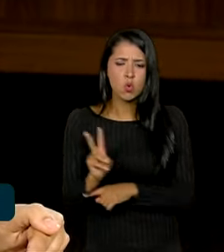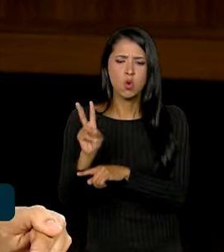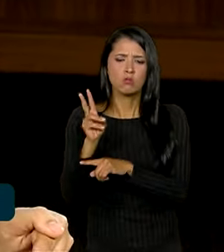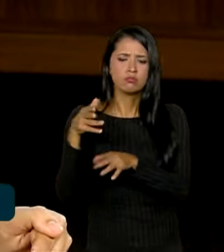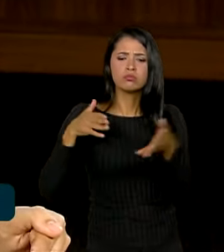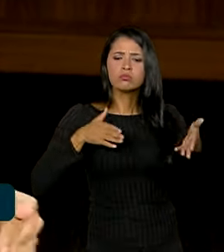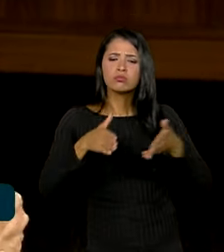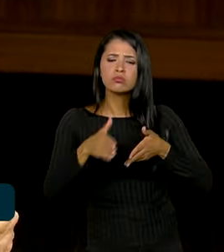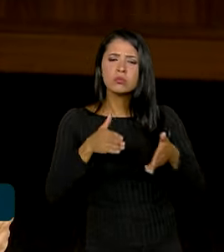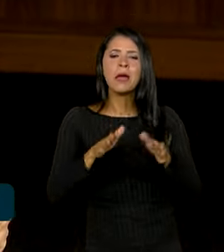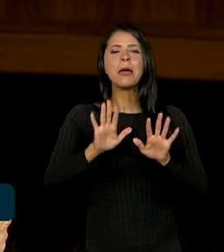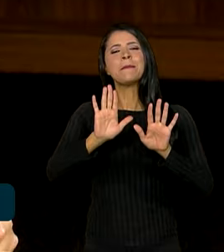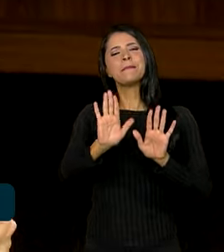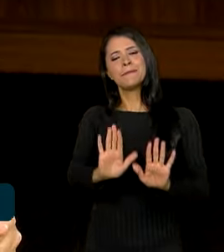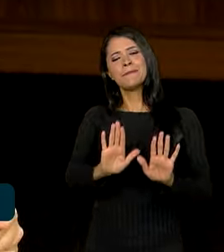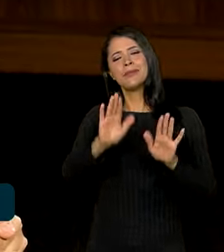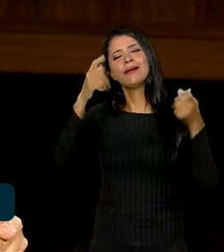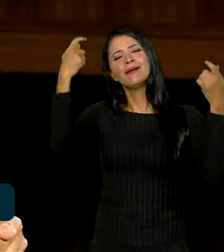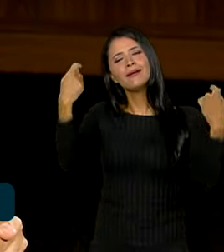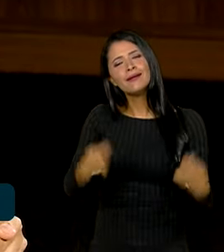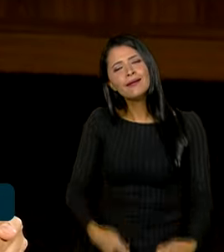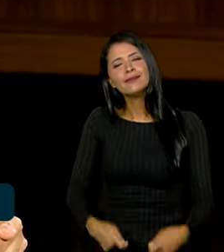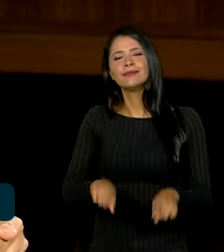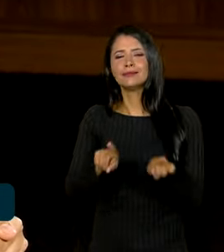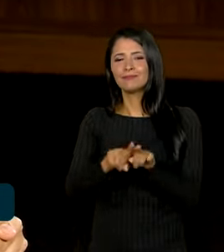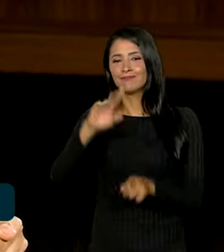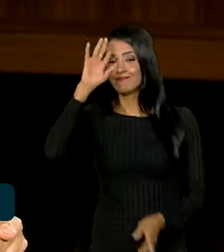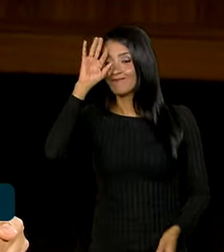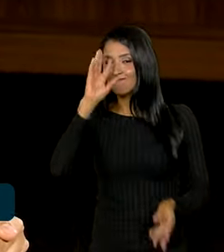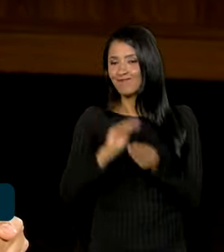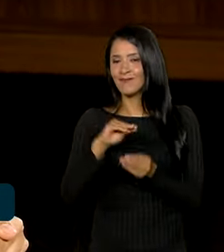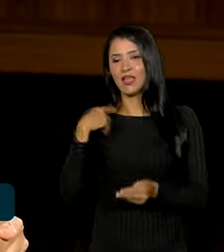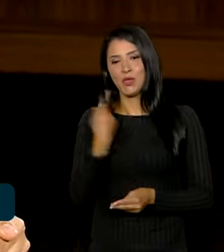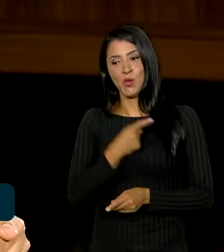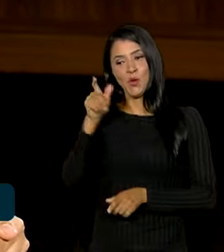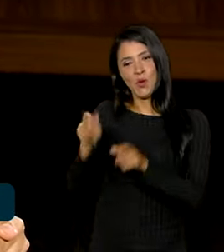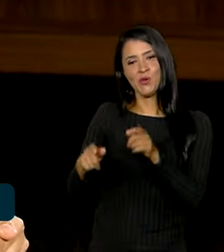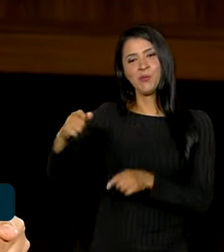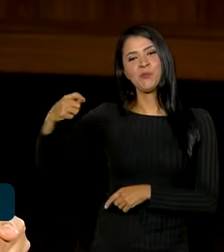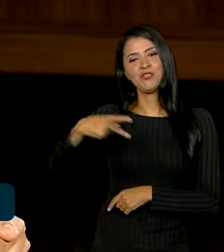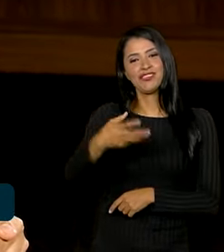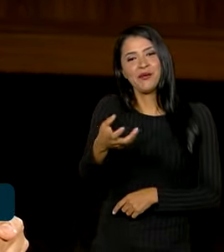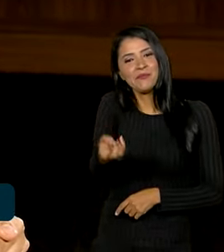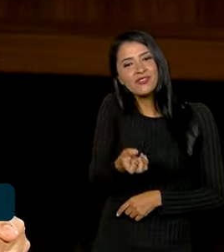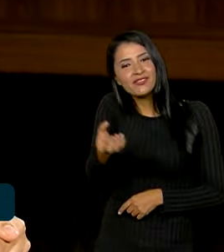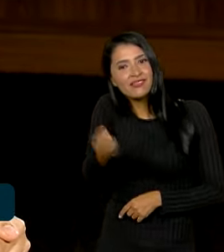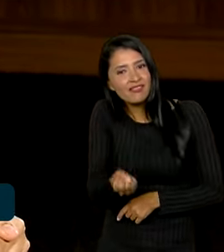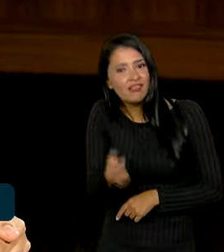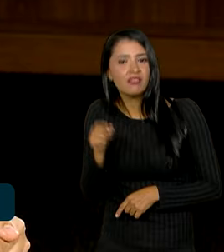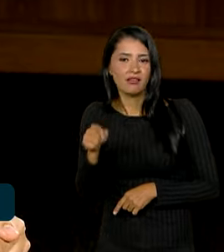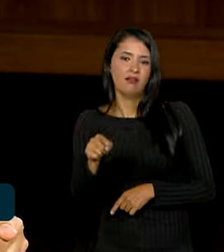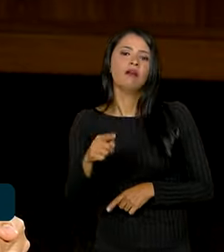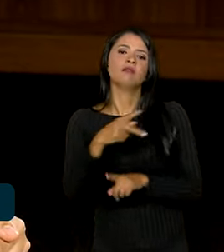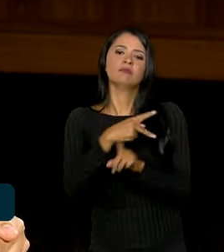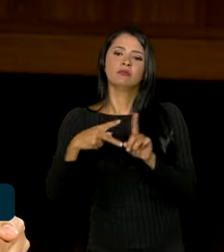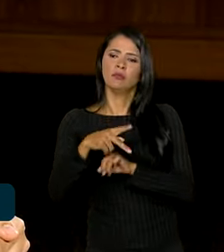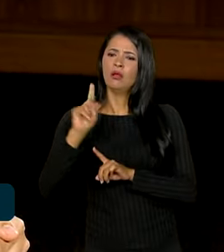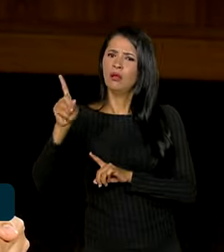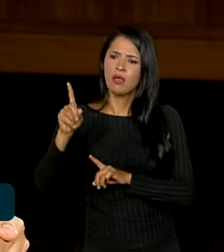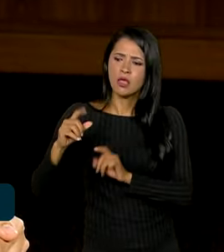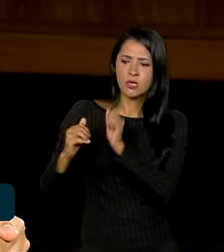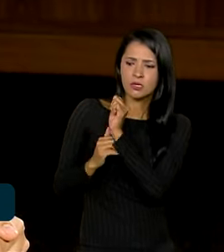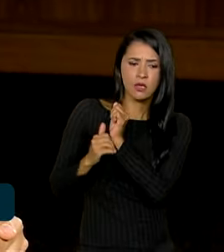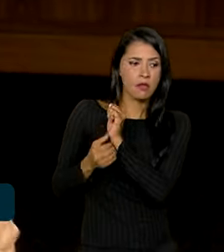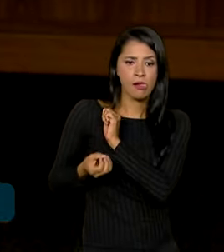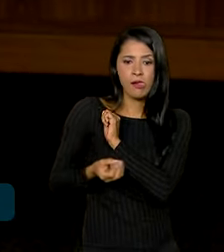acesso. Mas é fundamental a compreensão dos nossos aposentados, pensionistas, beneficiários da Previdência. Não passe a sua